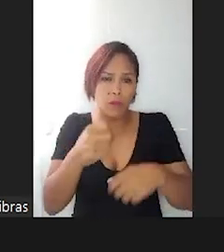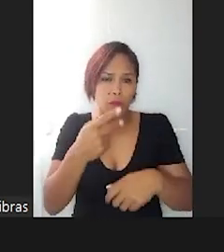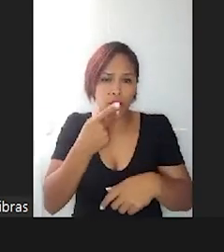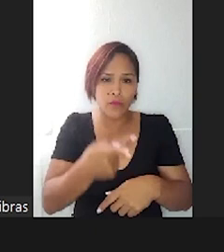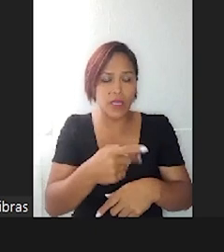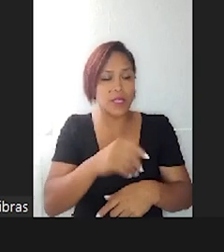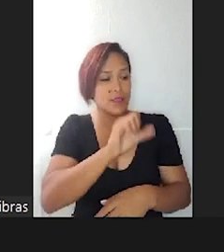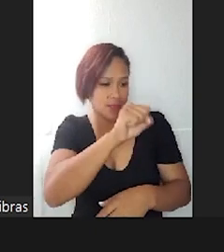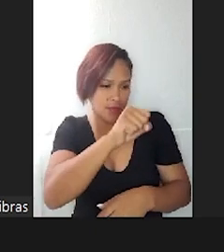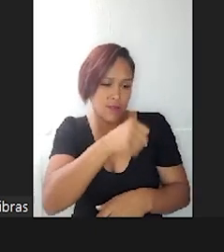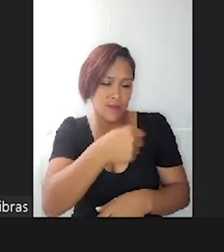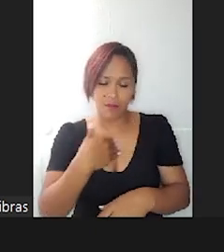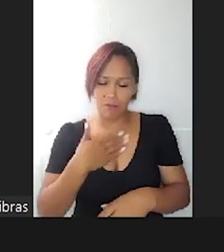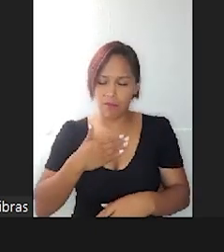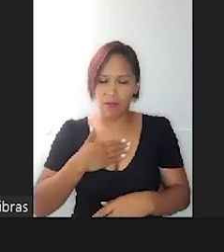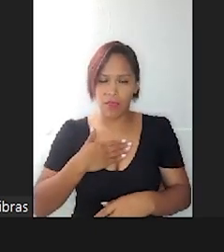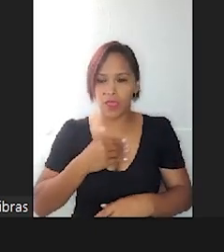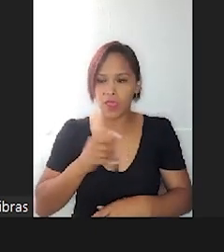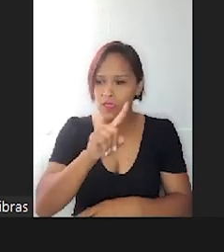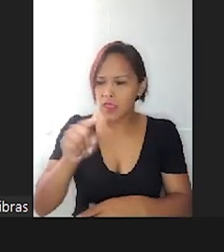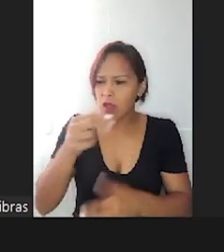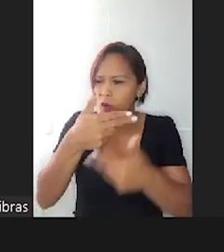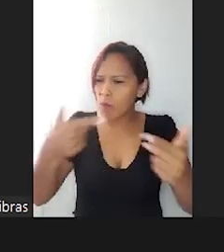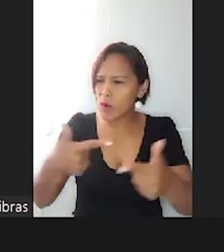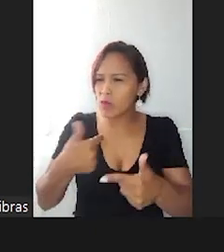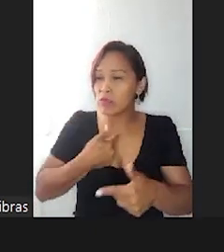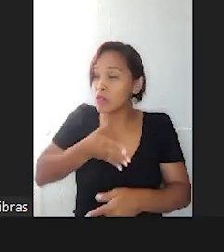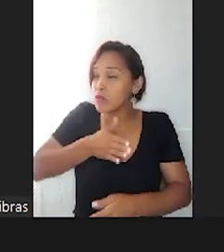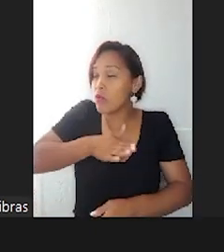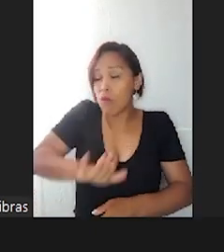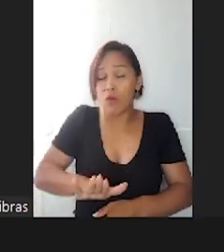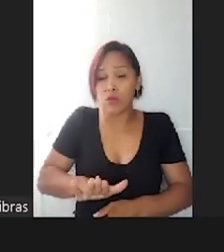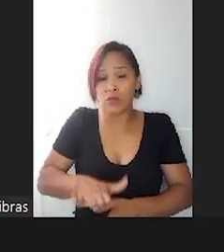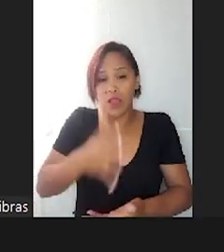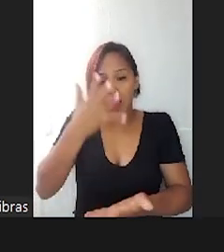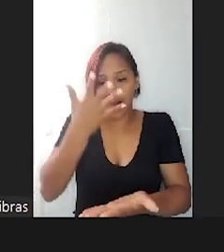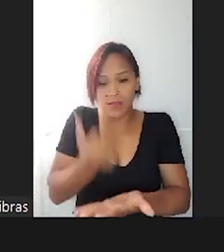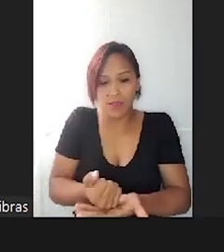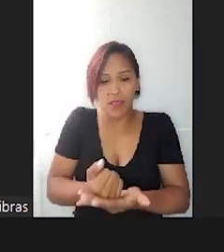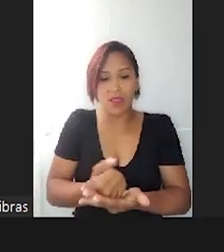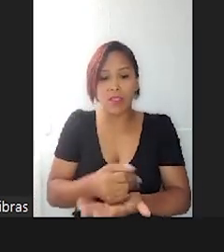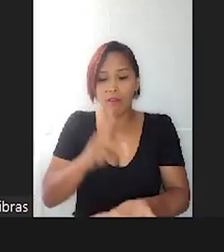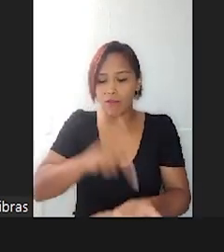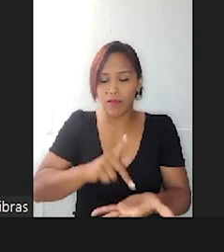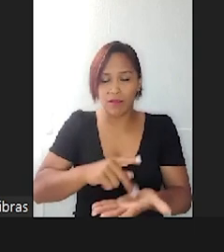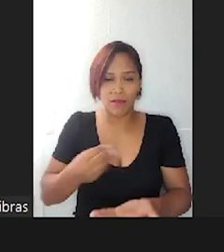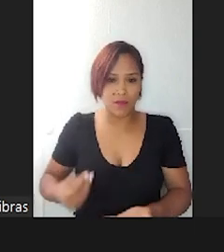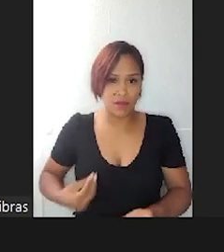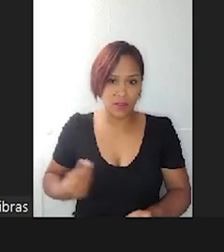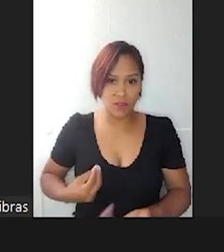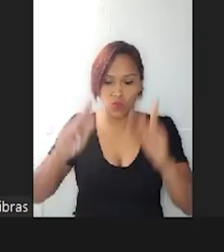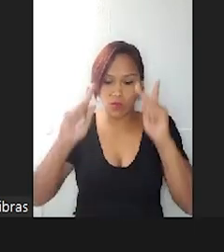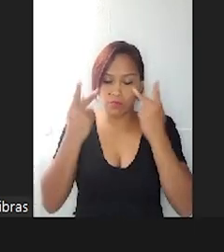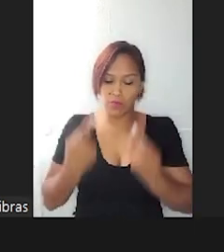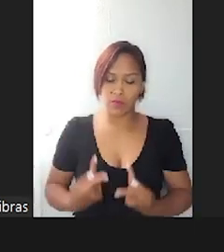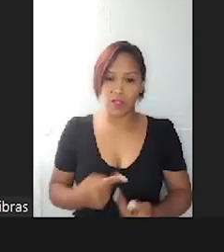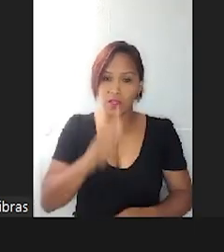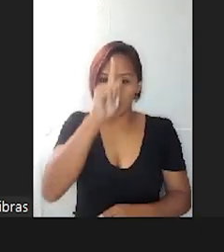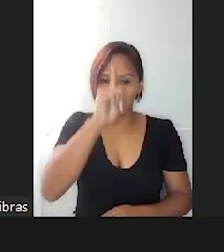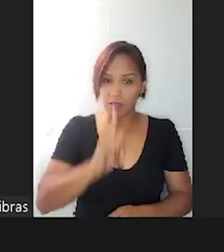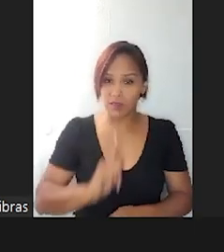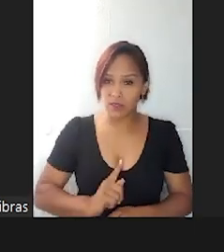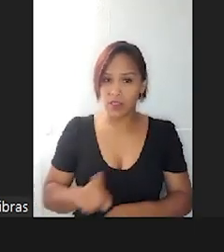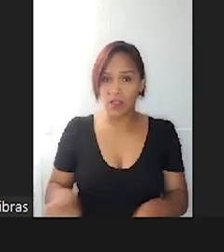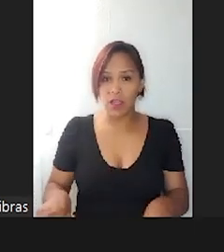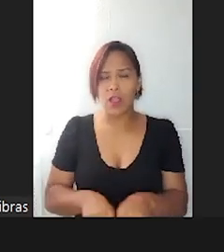para si mesma, admitir quem você é de verdade, buscar conhecer a